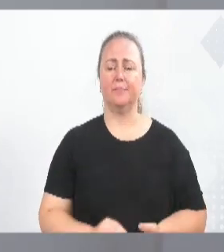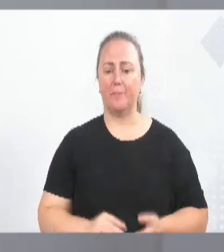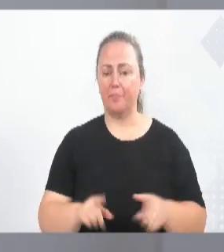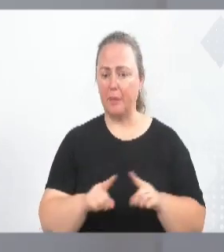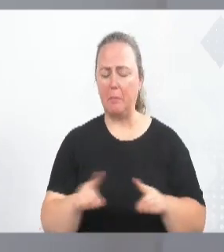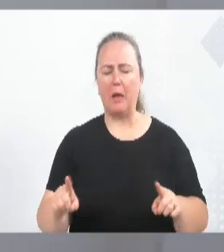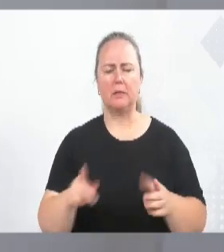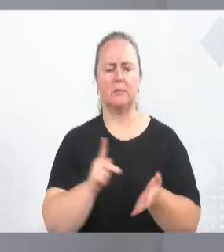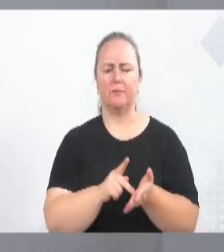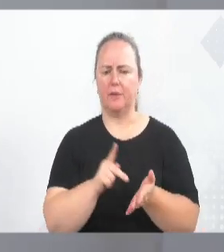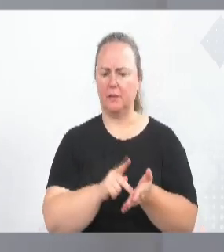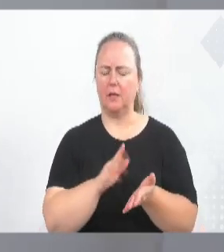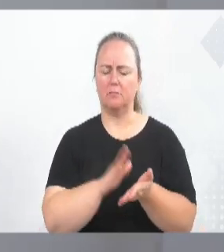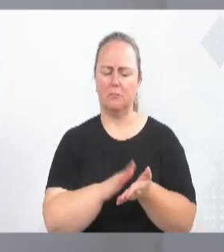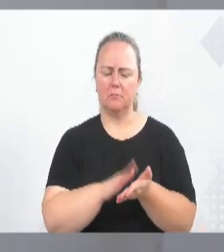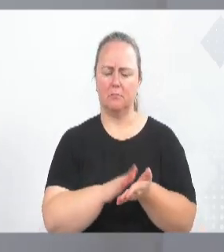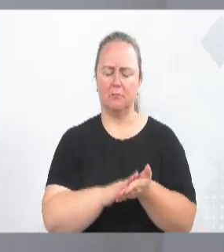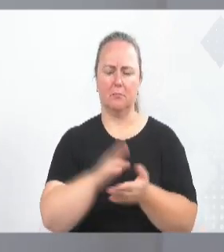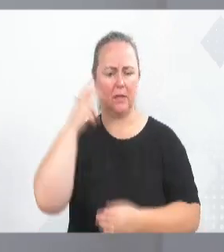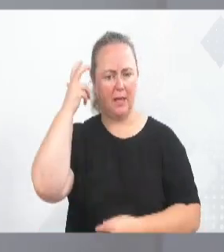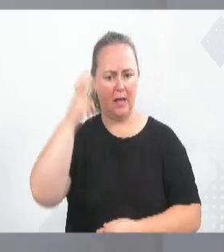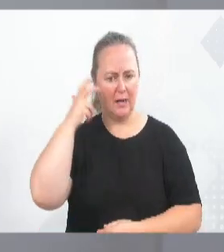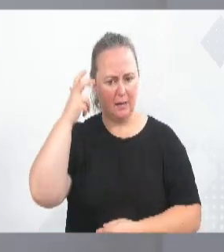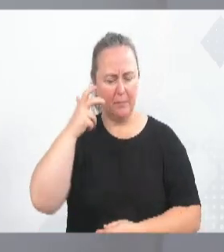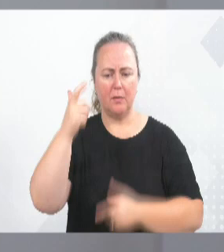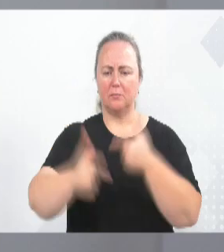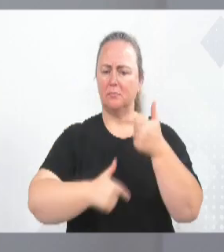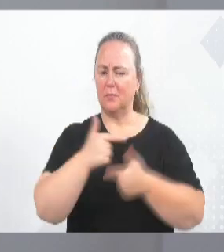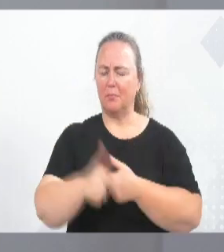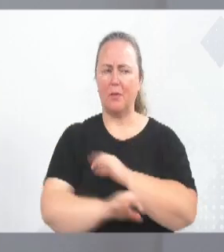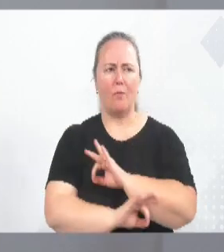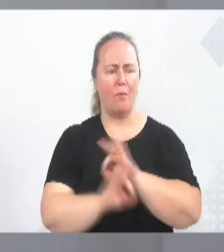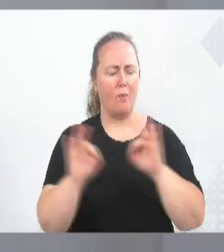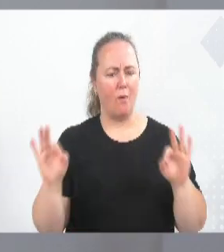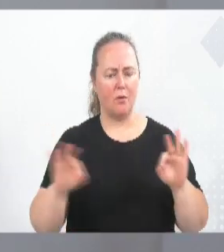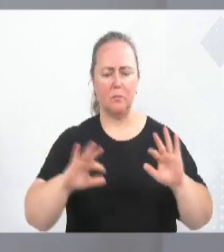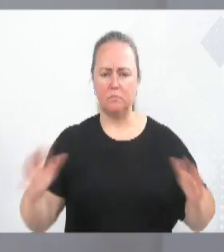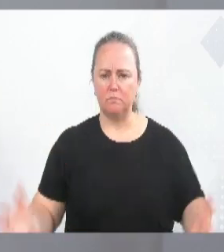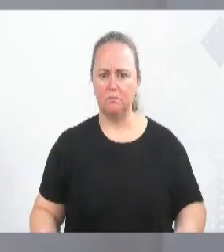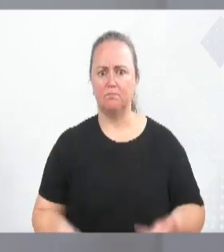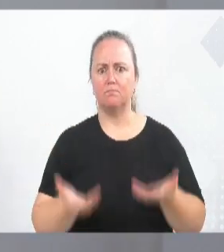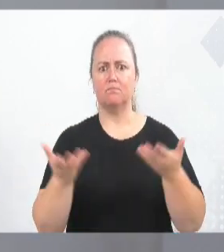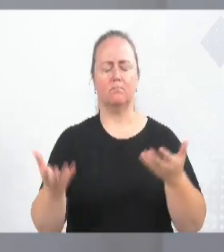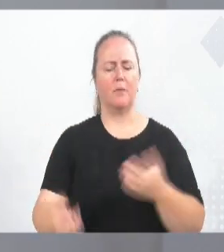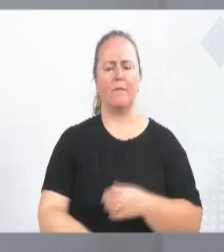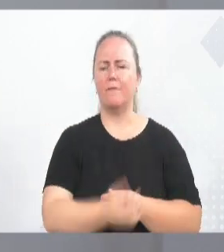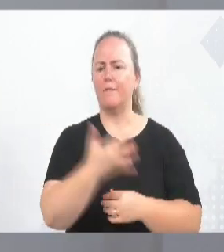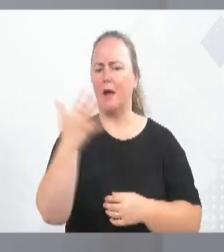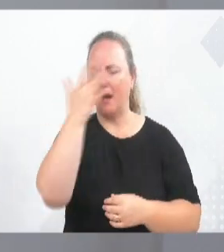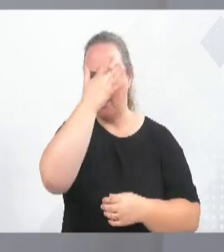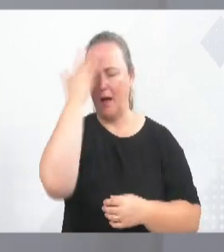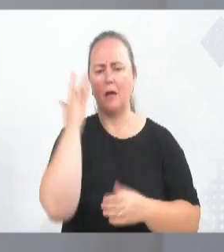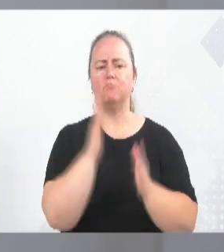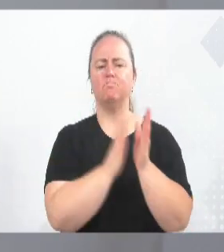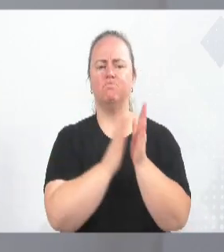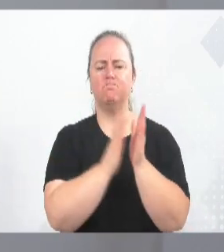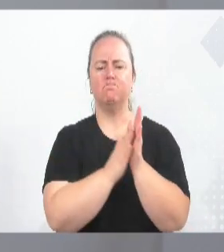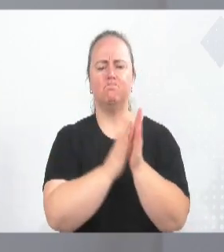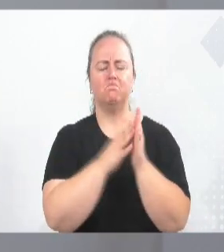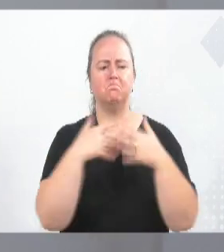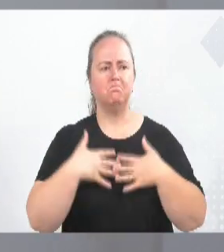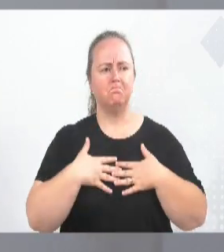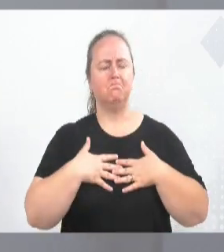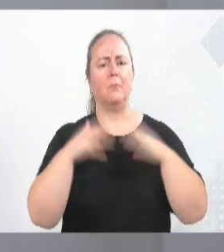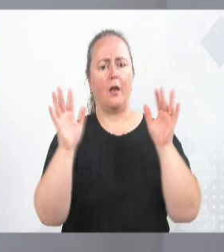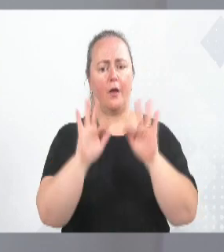enaltecer o seu trabalho, o trabalho que V. Exª fez, que está sendo enaltecido por muitos, por muitos prefeitos